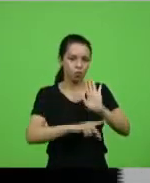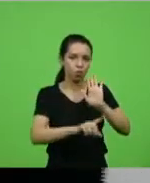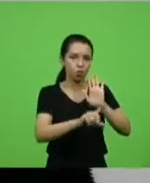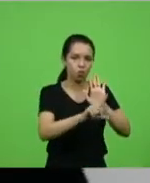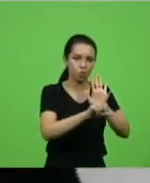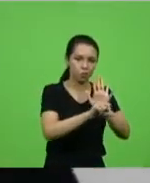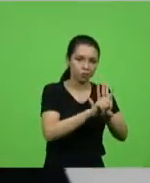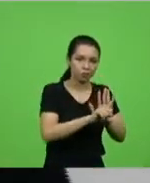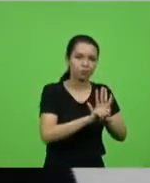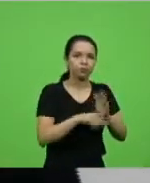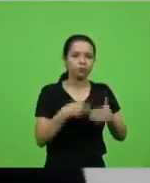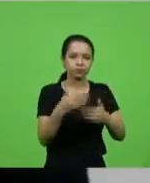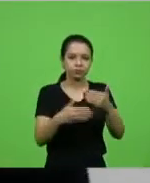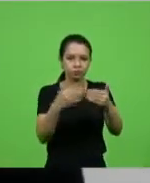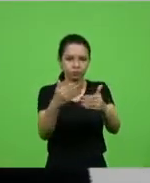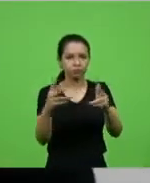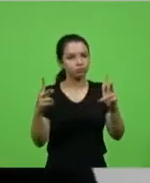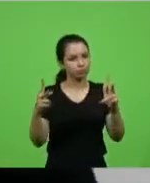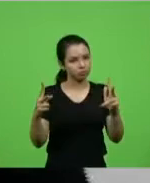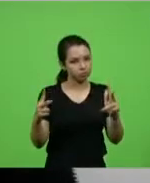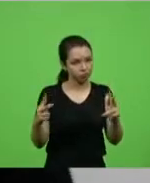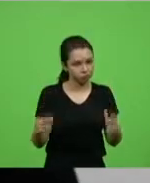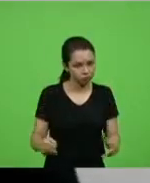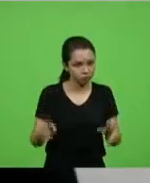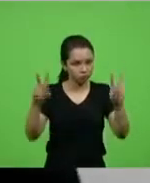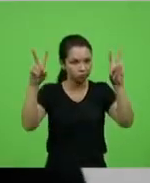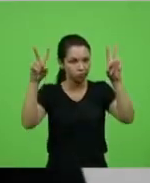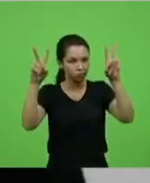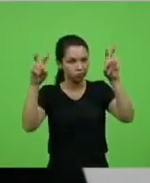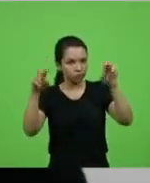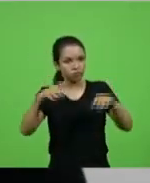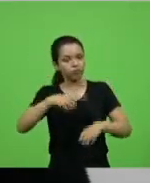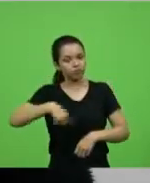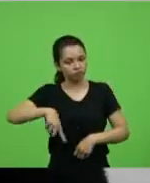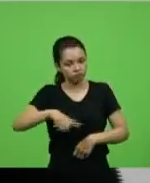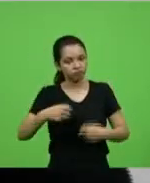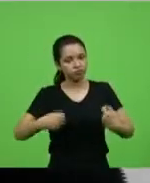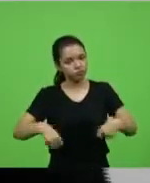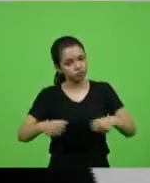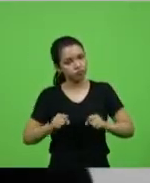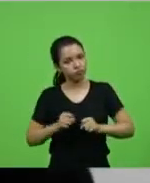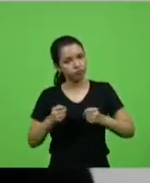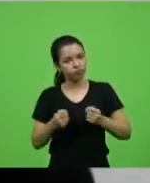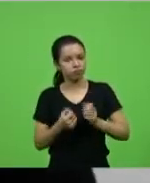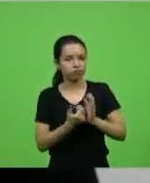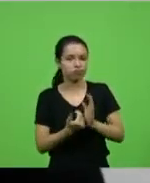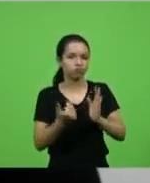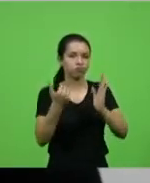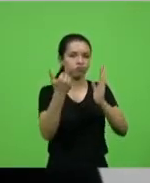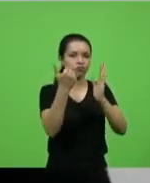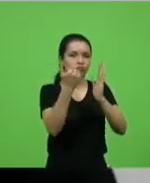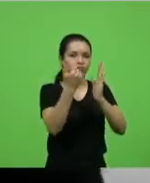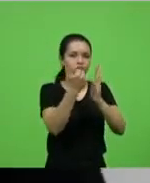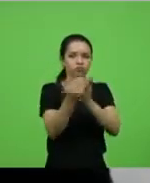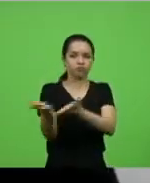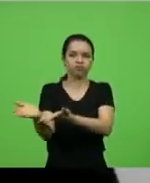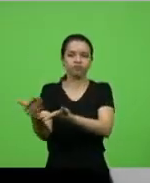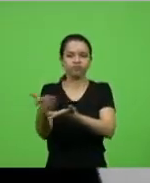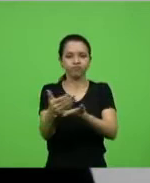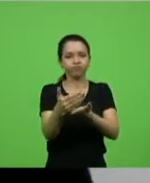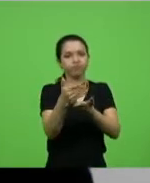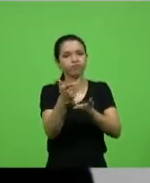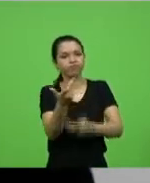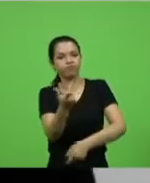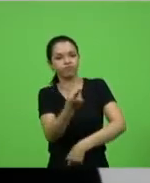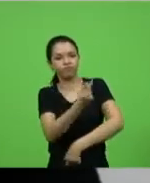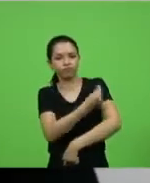sentido, a gente tem que fazer todos os esforços, como disse o deputado Maurício, para adquirir o máximo de vacinas possíveis e liberar,